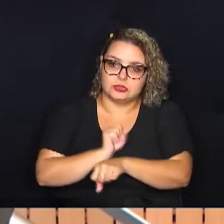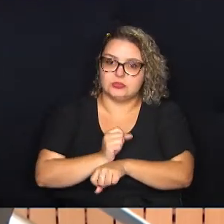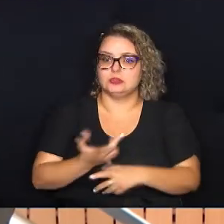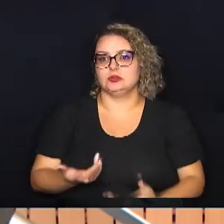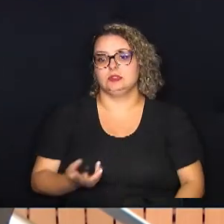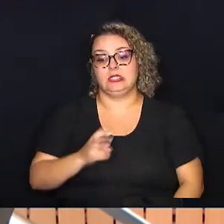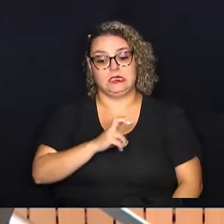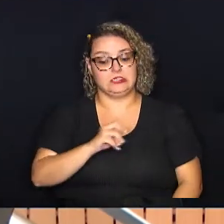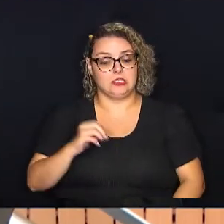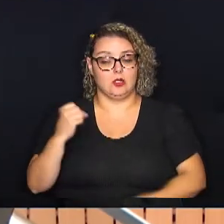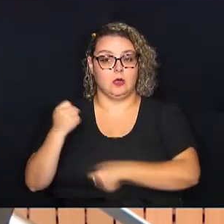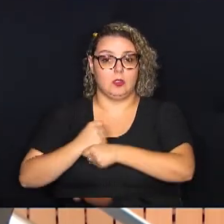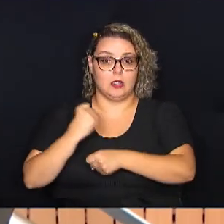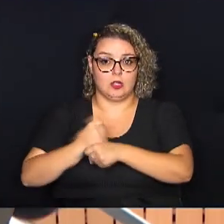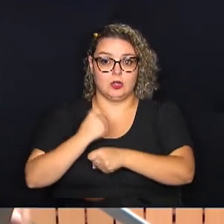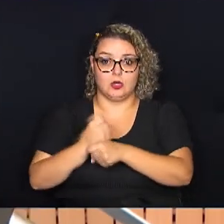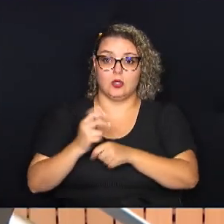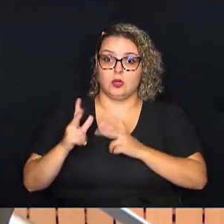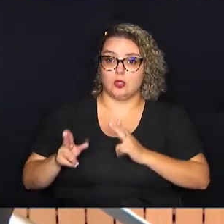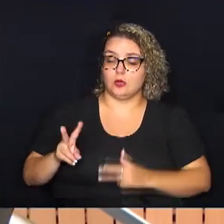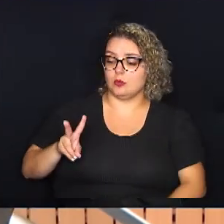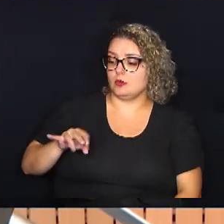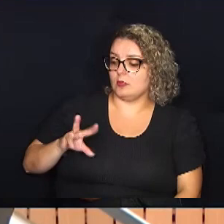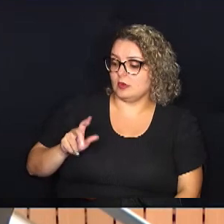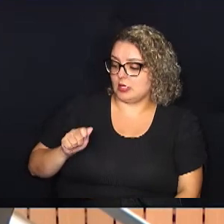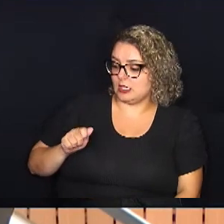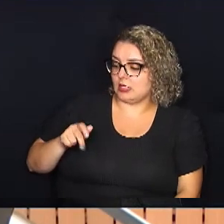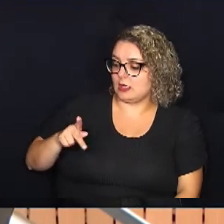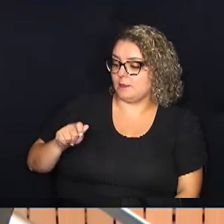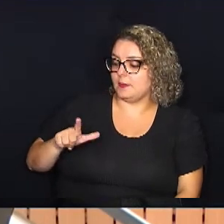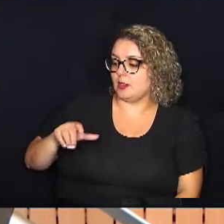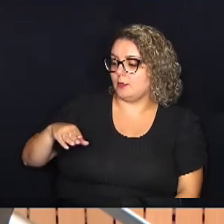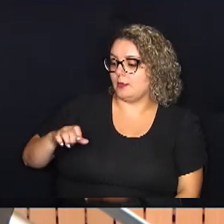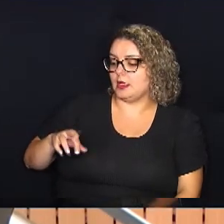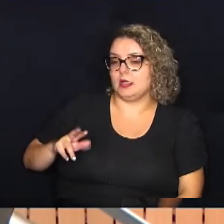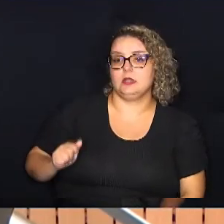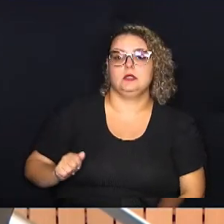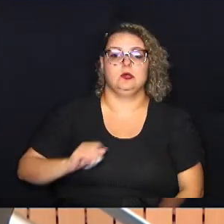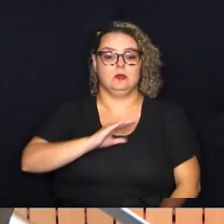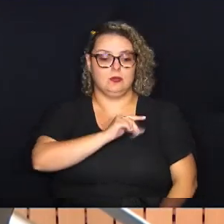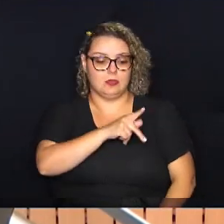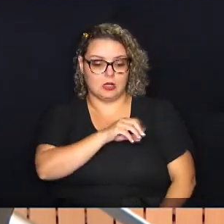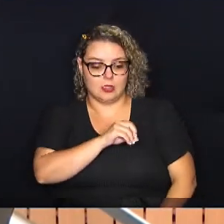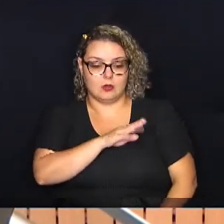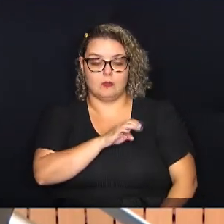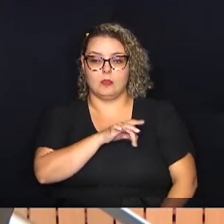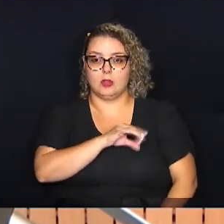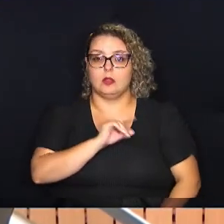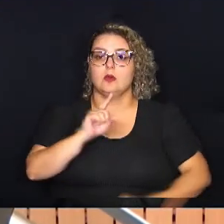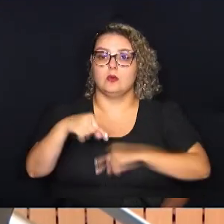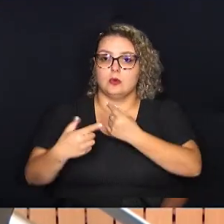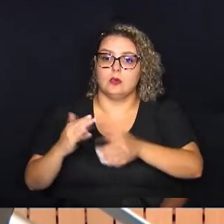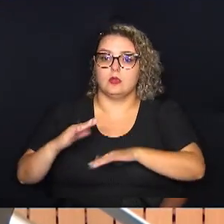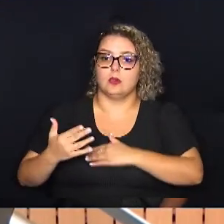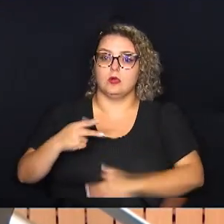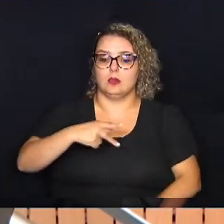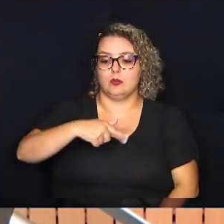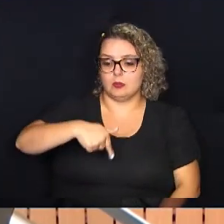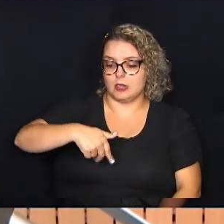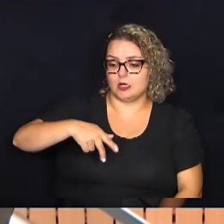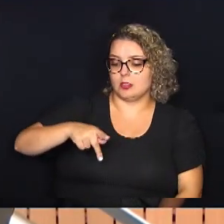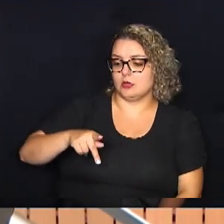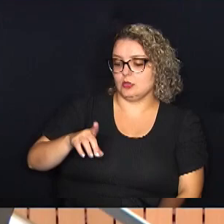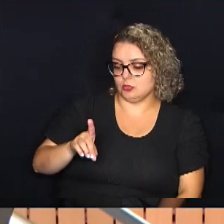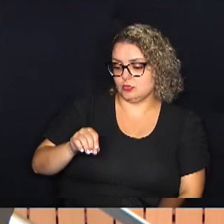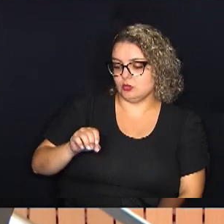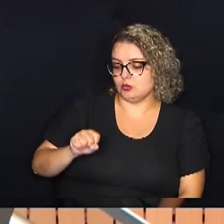aguardaram durante 50 anos, como é o caso do Vila Palmeiras, como é o caso do Jardim Campo Belo e outros bairros, como é o caso do